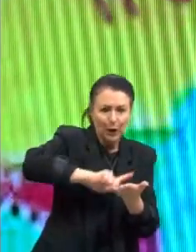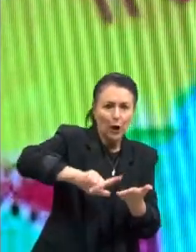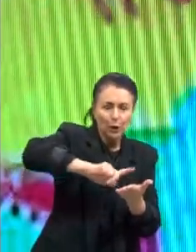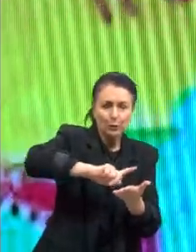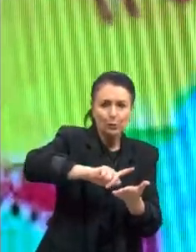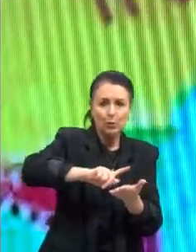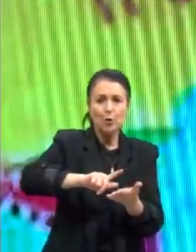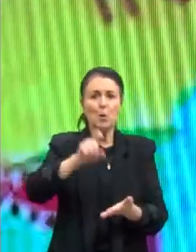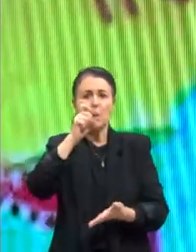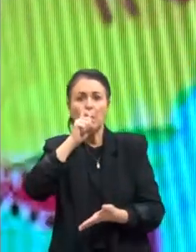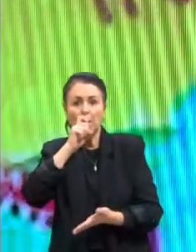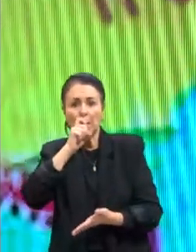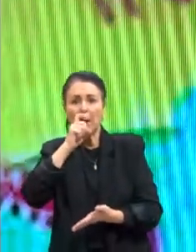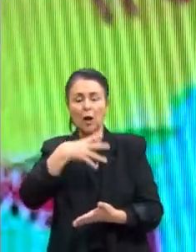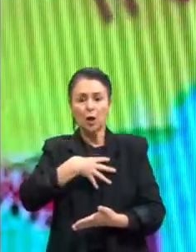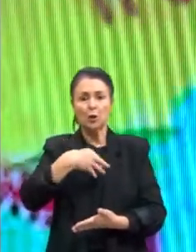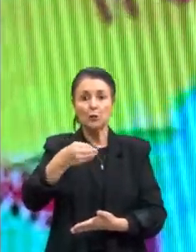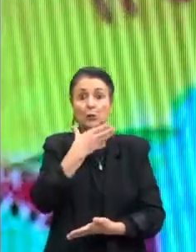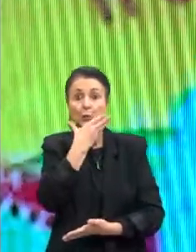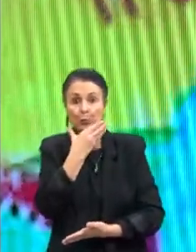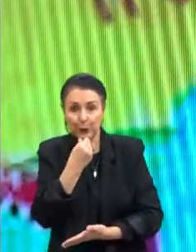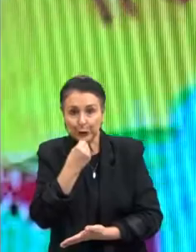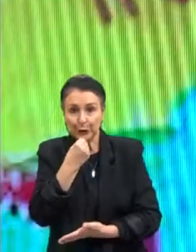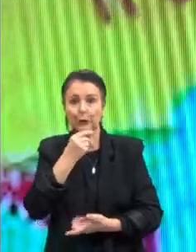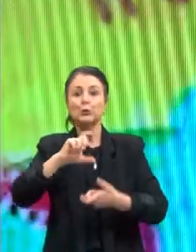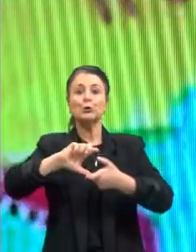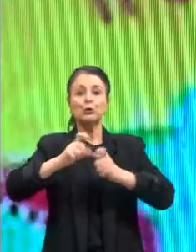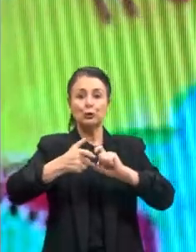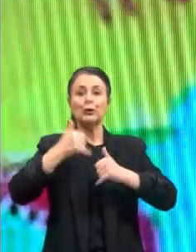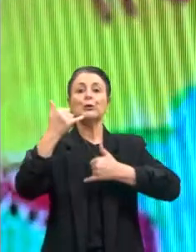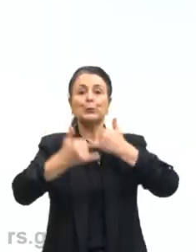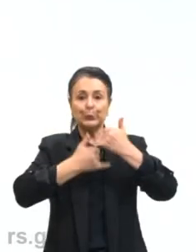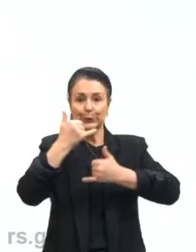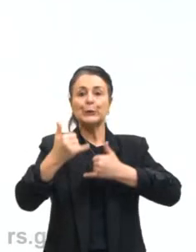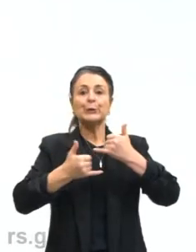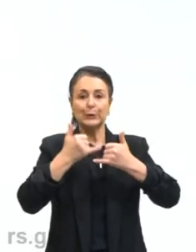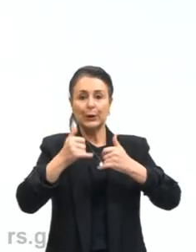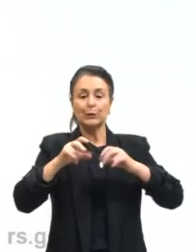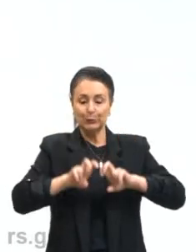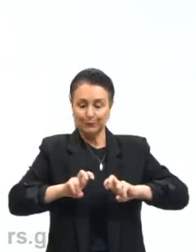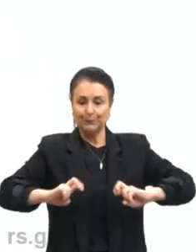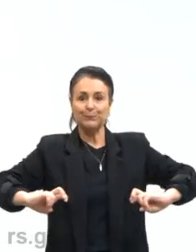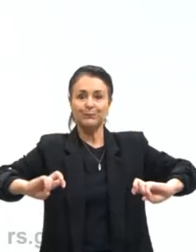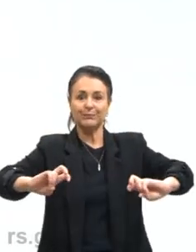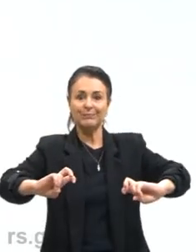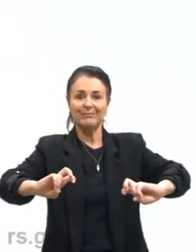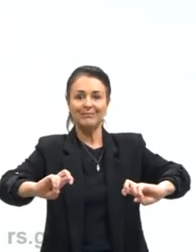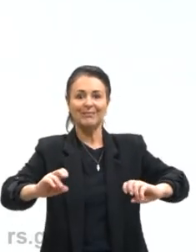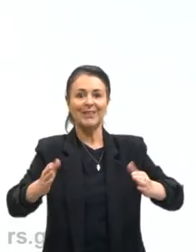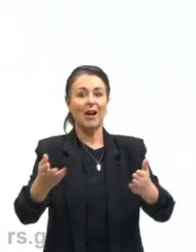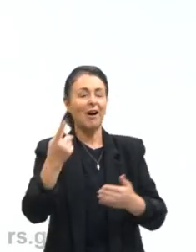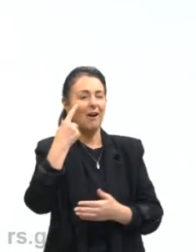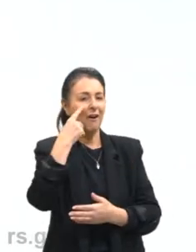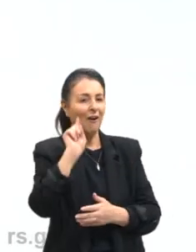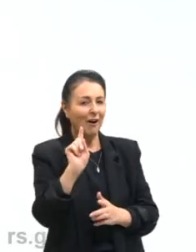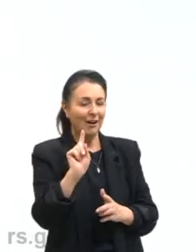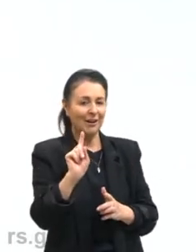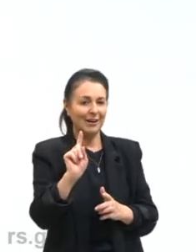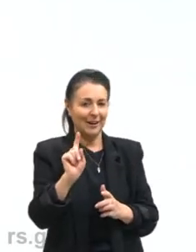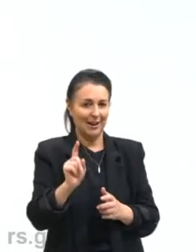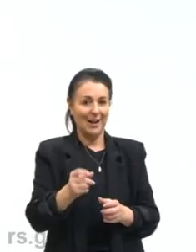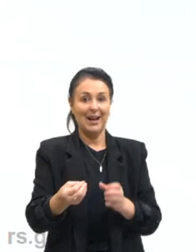jogam, se divertem na sala. Agora, vamos voltar lá para aquilo que eu falei no início? As imagens criam